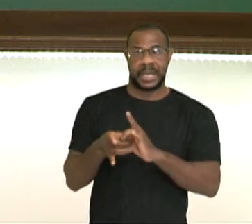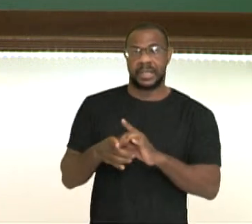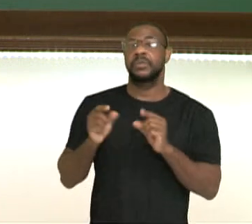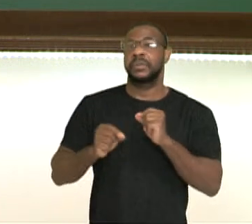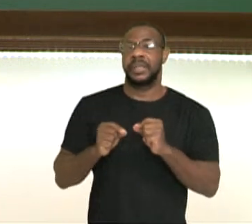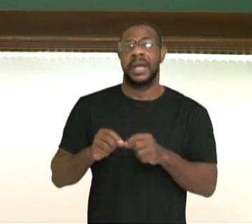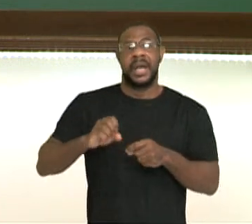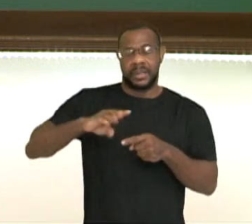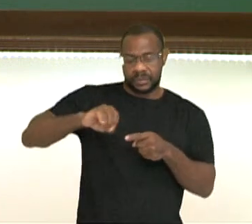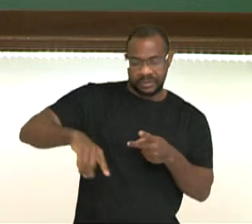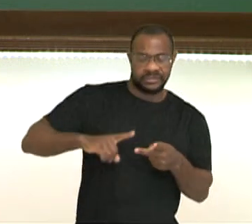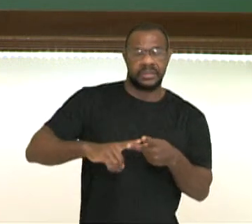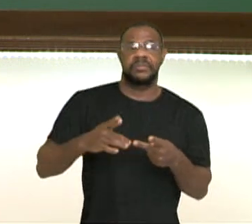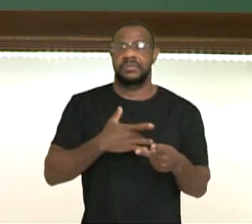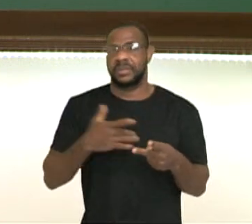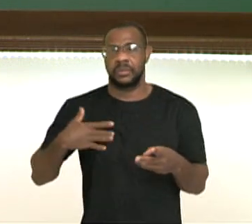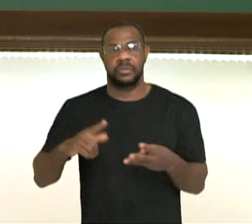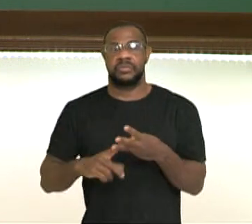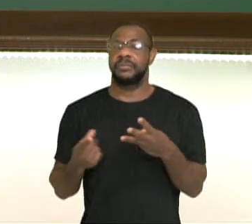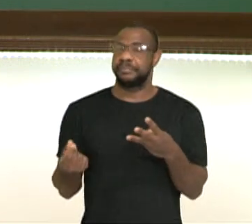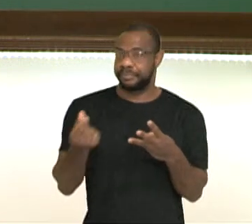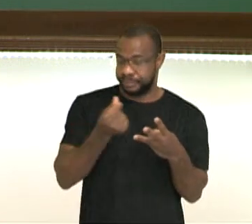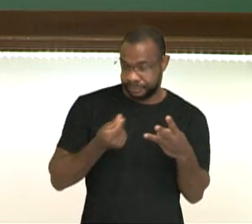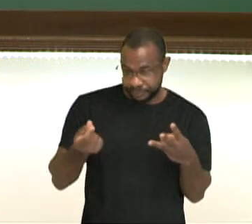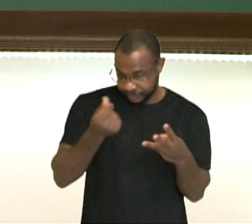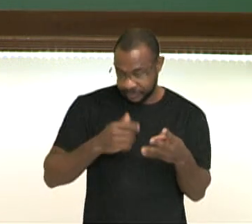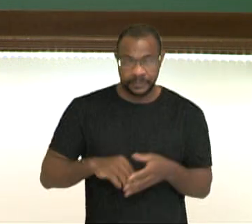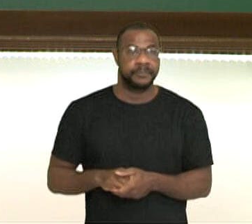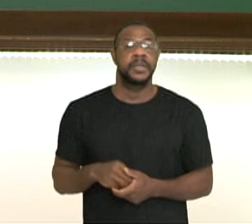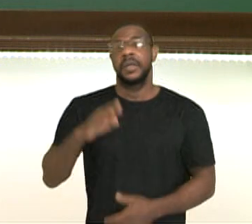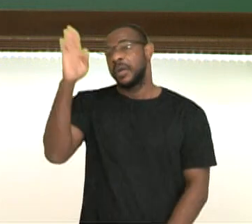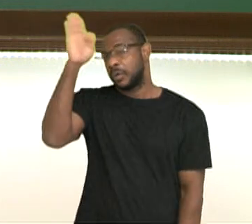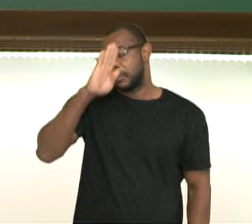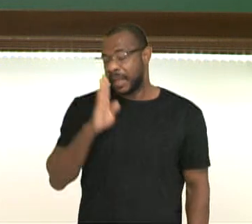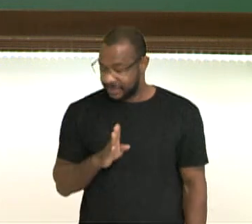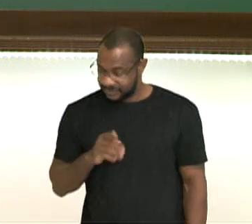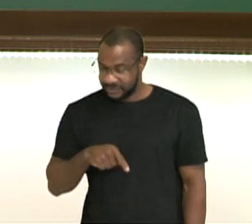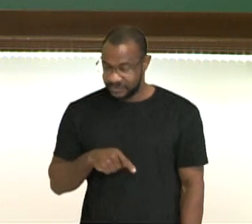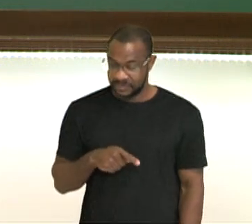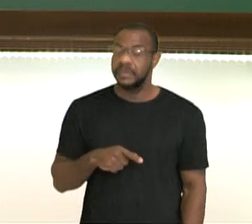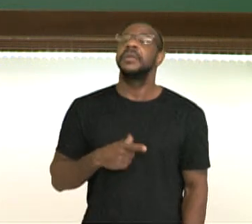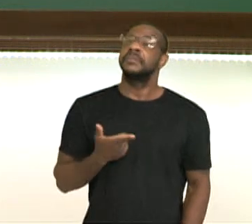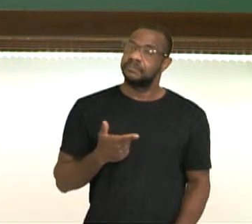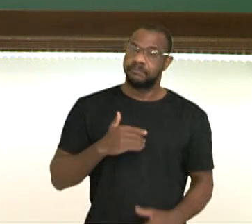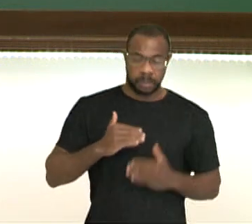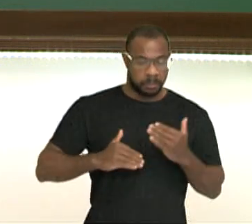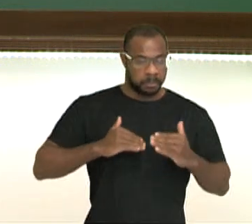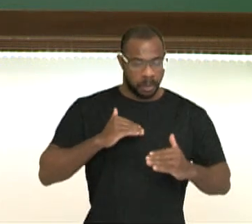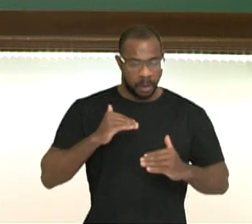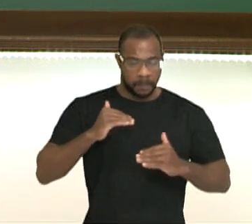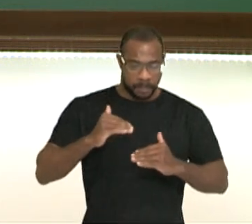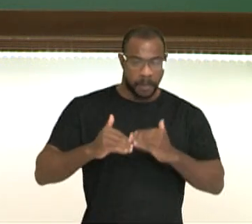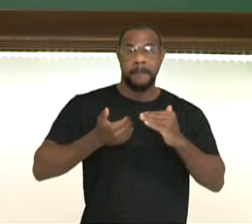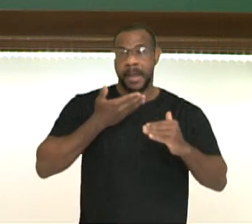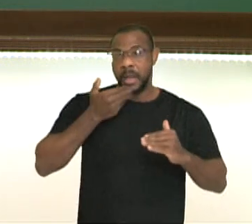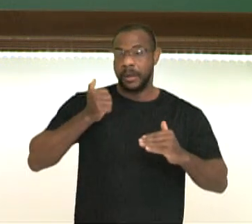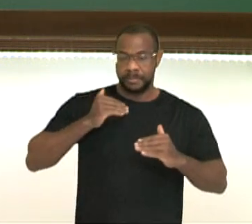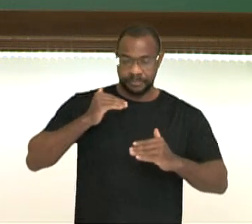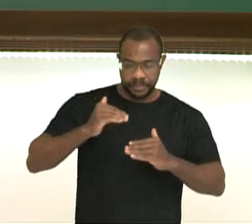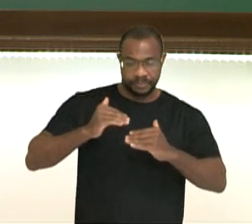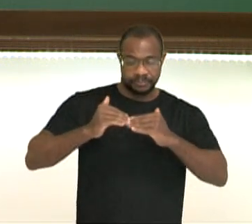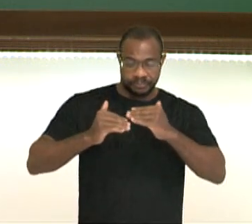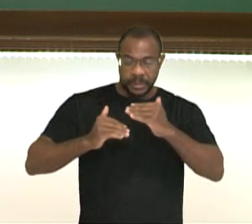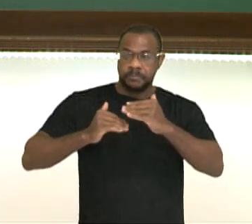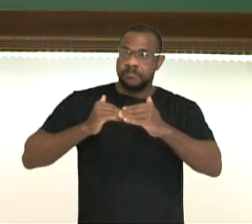e renda e ter essa noção mais ampla. O Brasil nos últimos anos vem adquirindo gradativa melhoria e temos